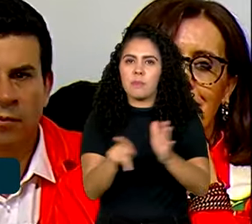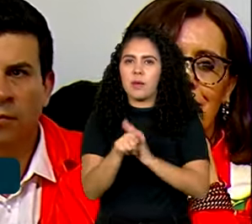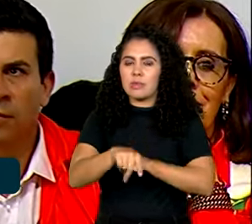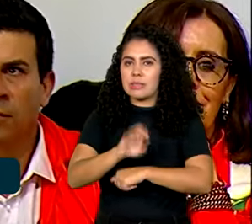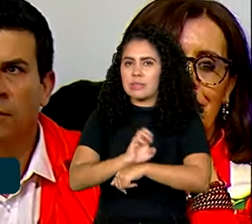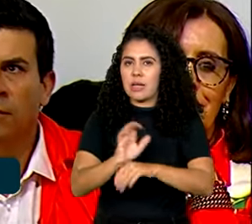do dia.